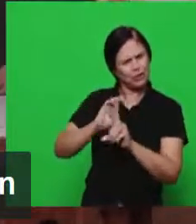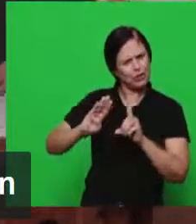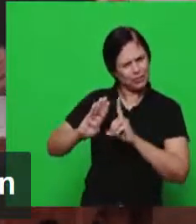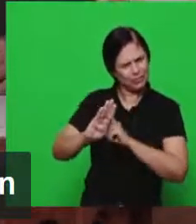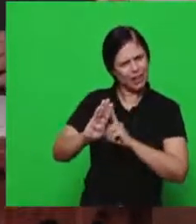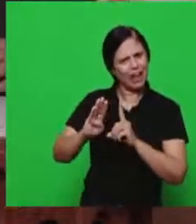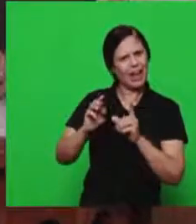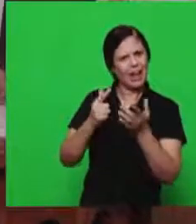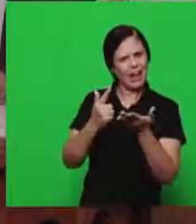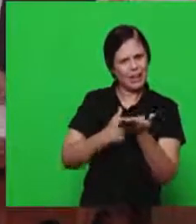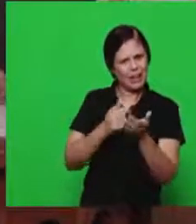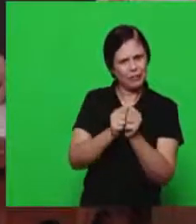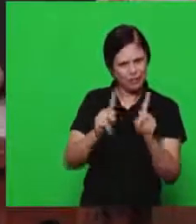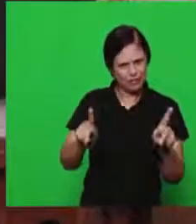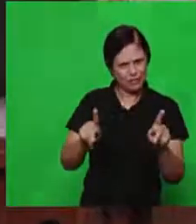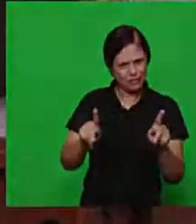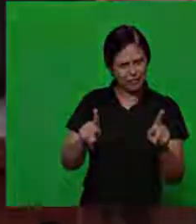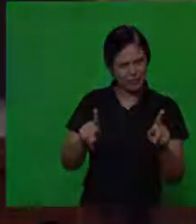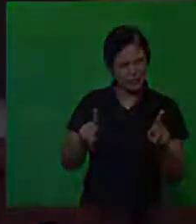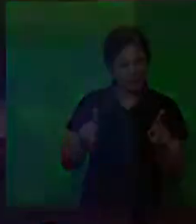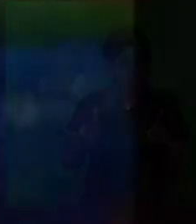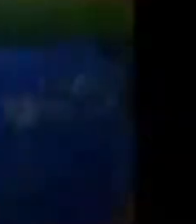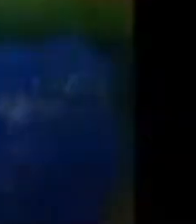livro de Apocalipse a paz do senhor